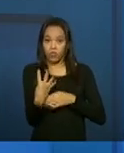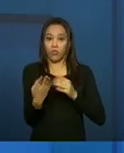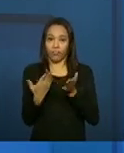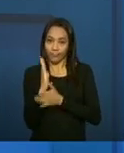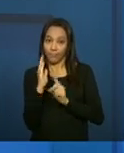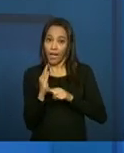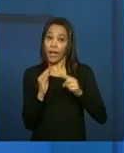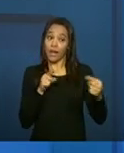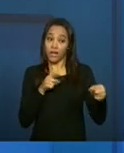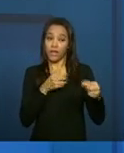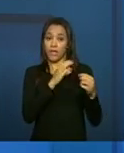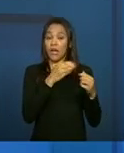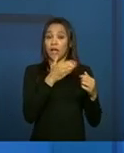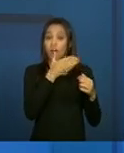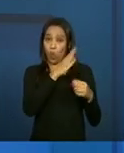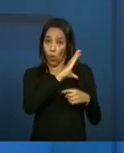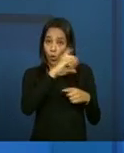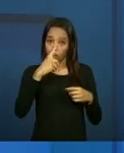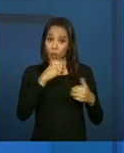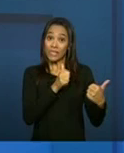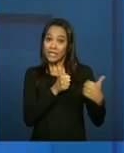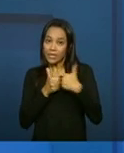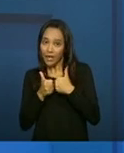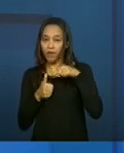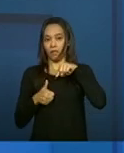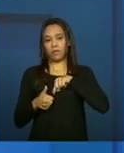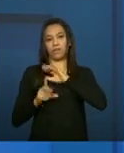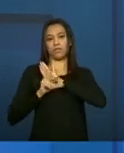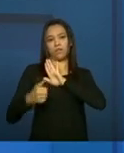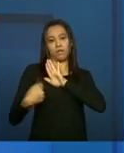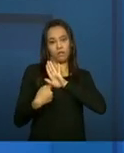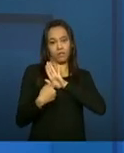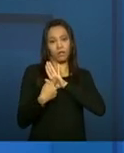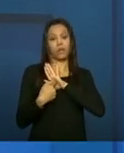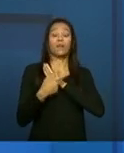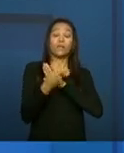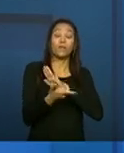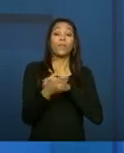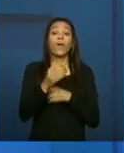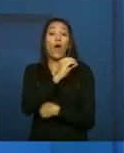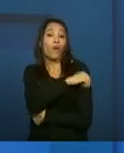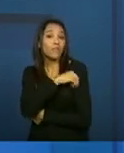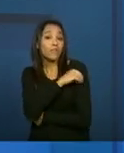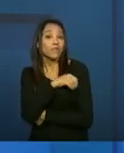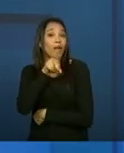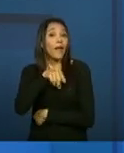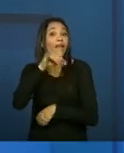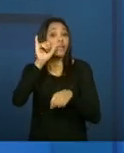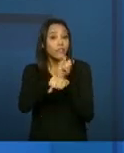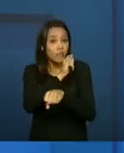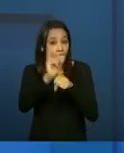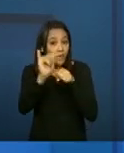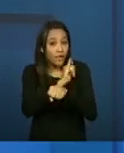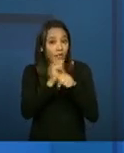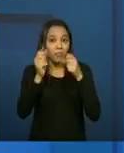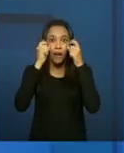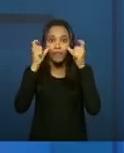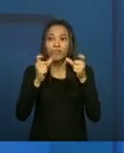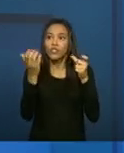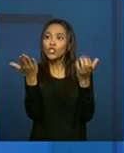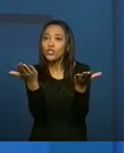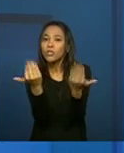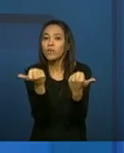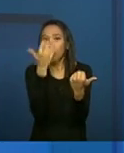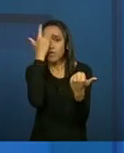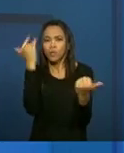As oficinas, elas podem ser utilizadas como estratégias para atrair a participação dos usuários. No